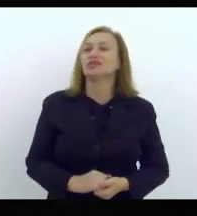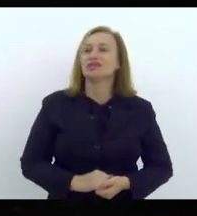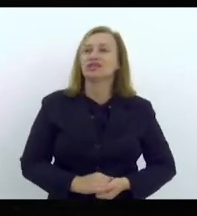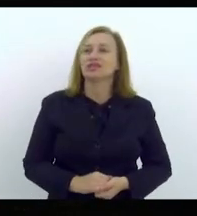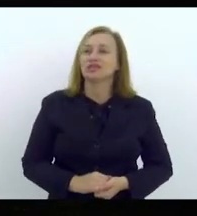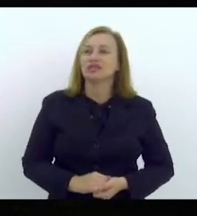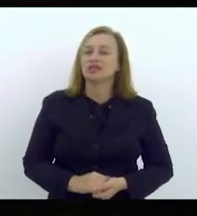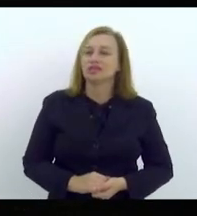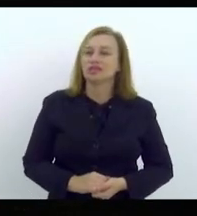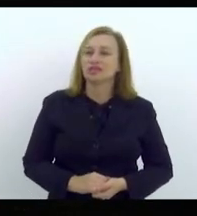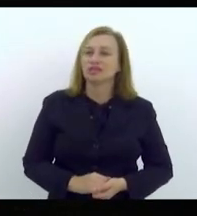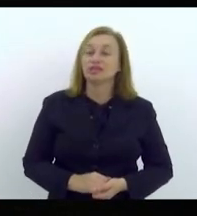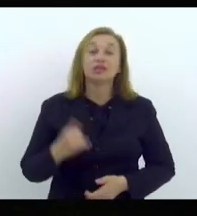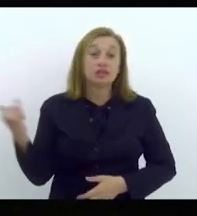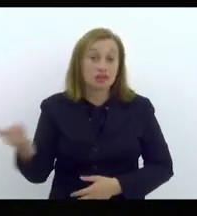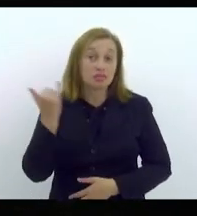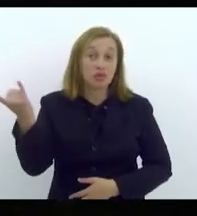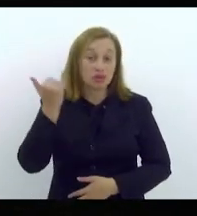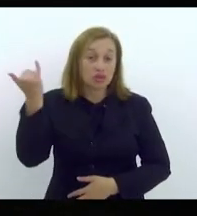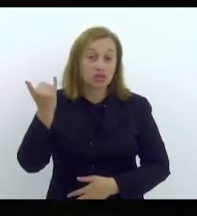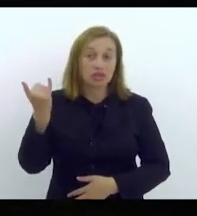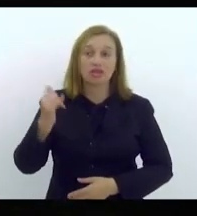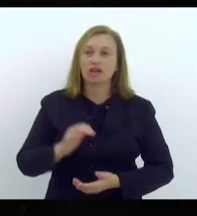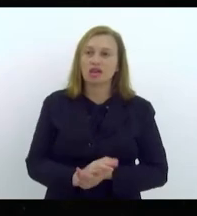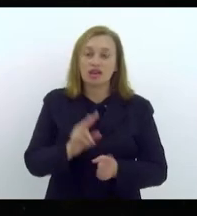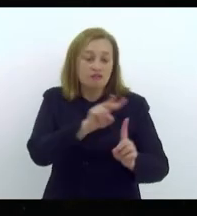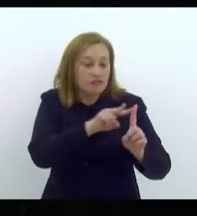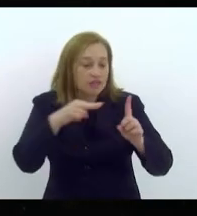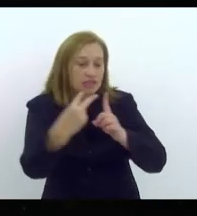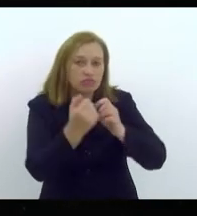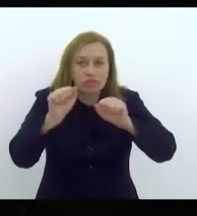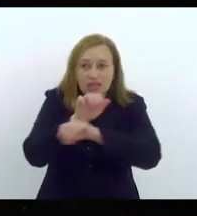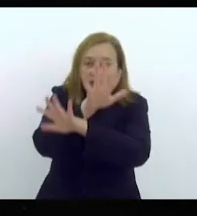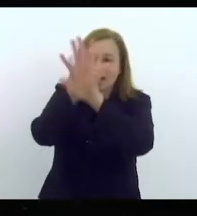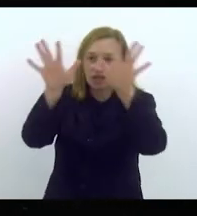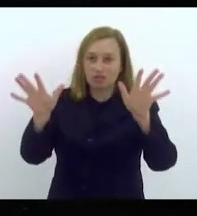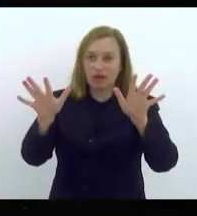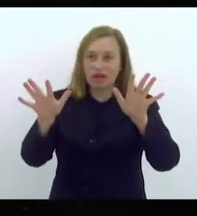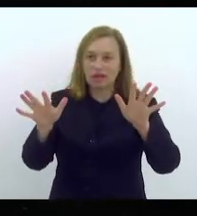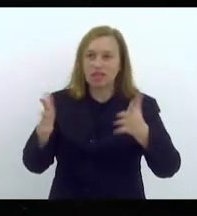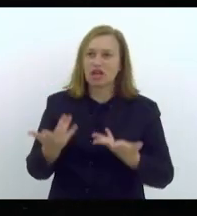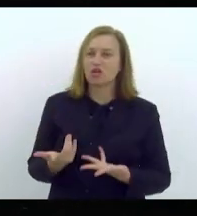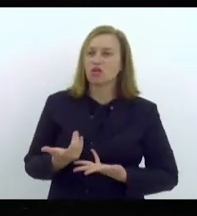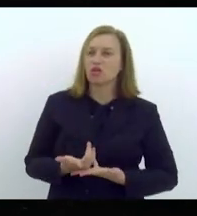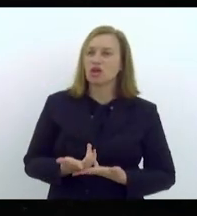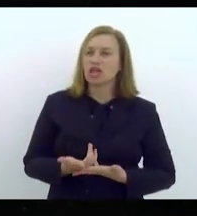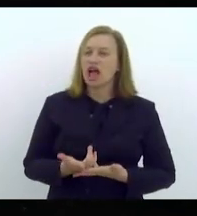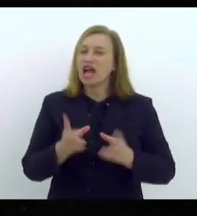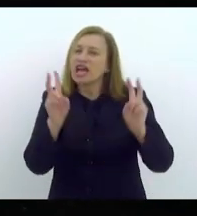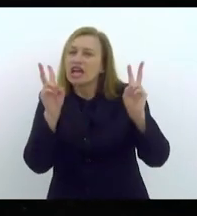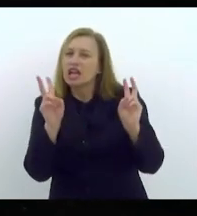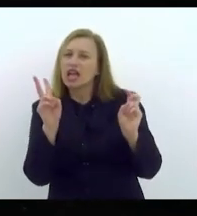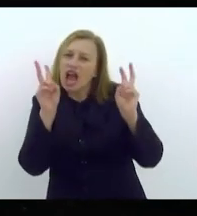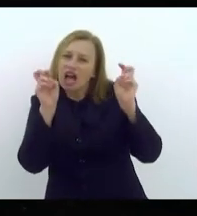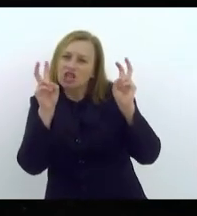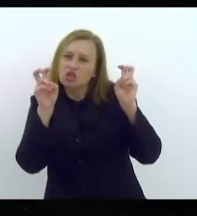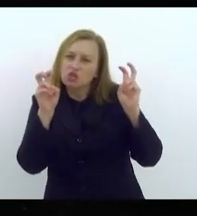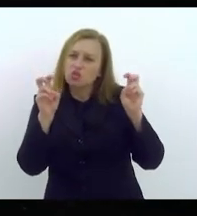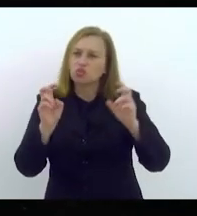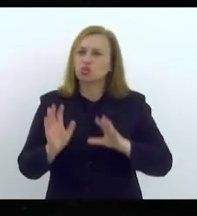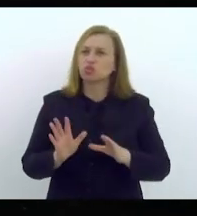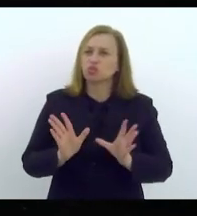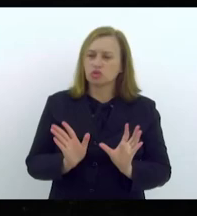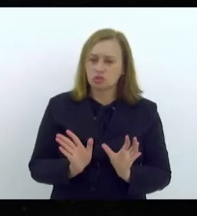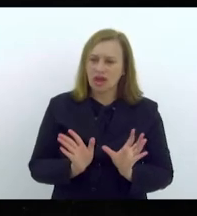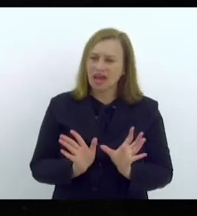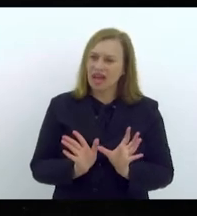um programa muito importante que visa garantir a transparência. Aquela questão da caixa preta, onde o usuário